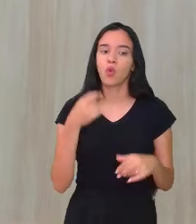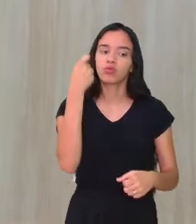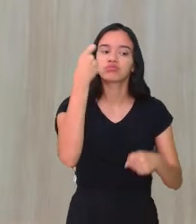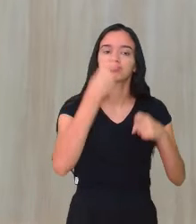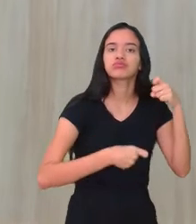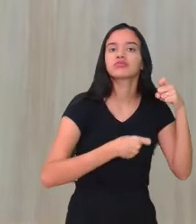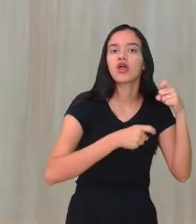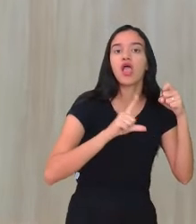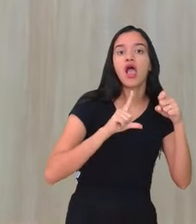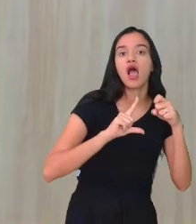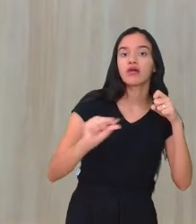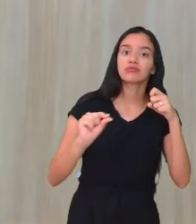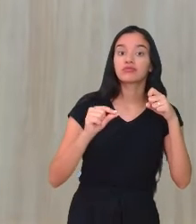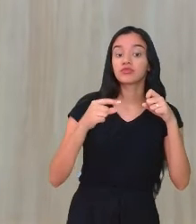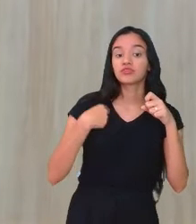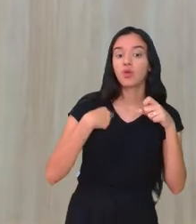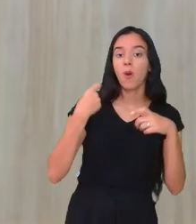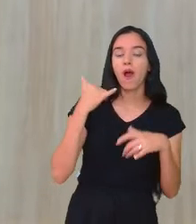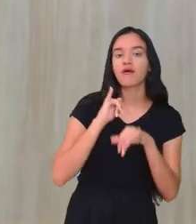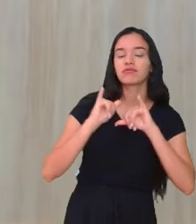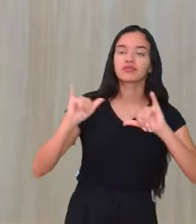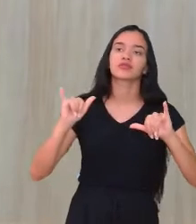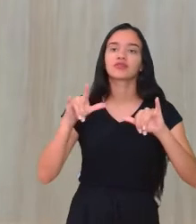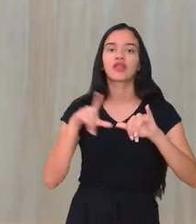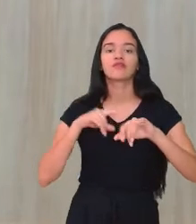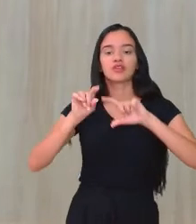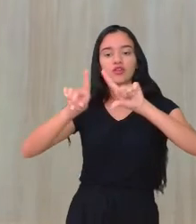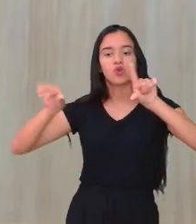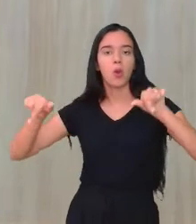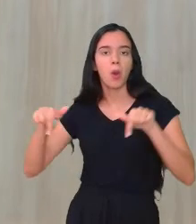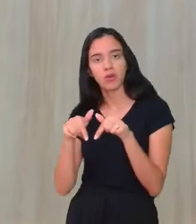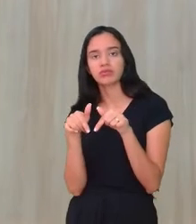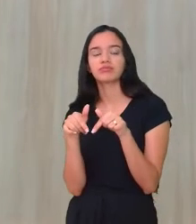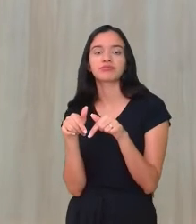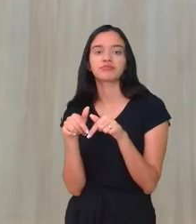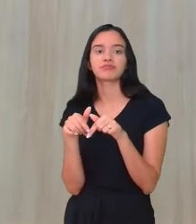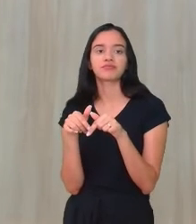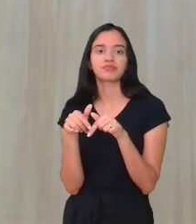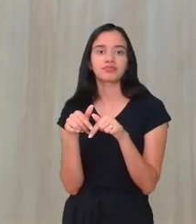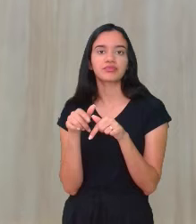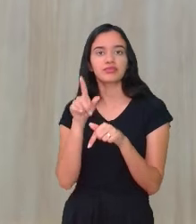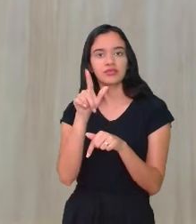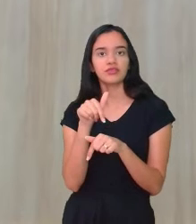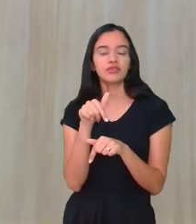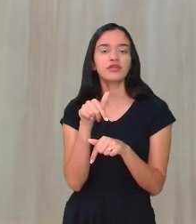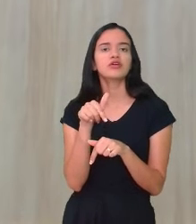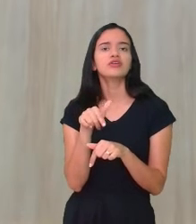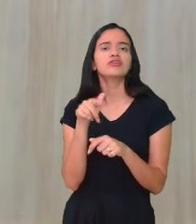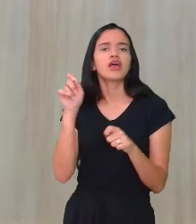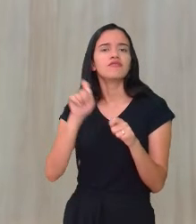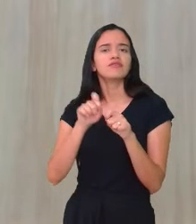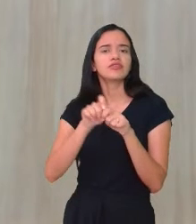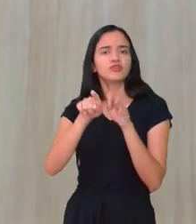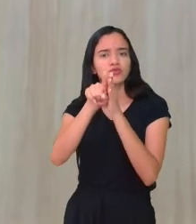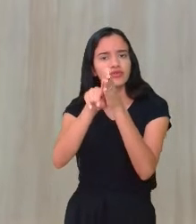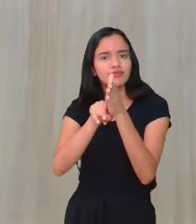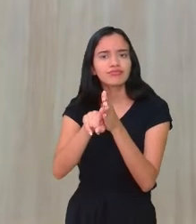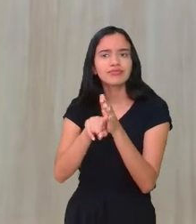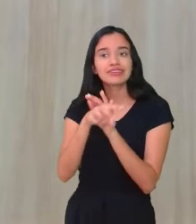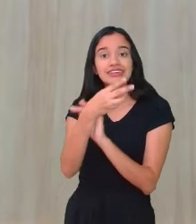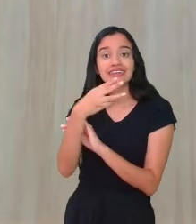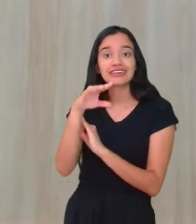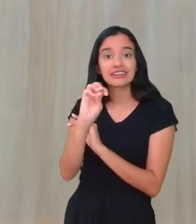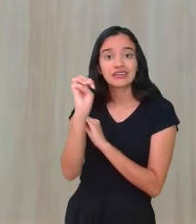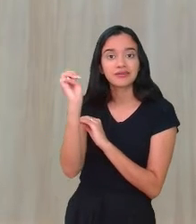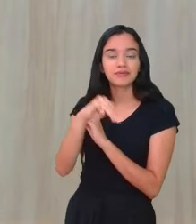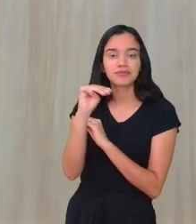preservativo então você deve ir àquele local e você fazer aquele exame que ele sai em 30